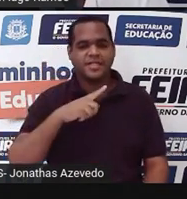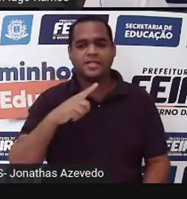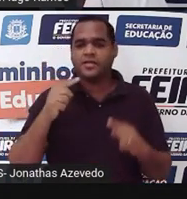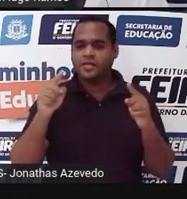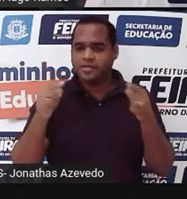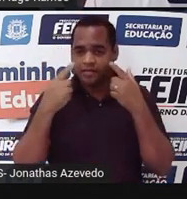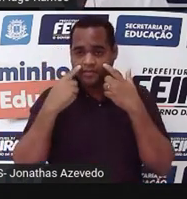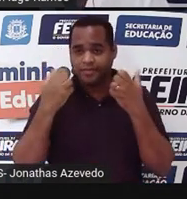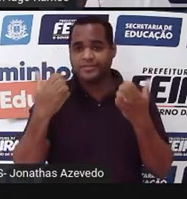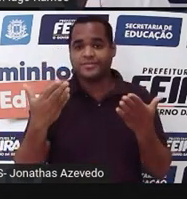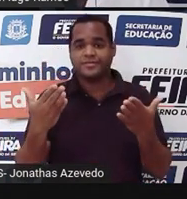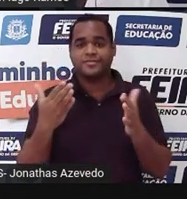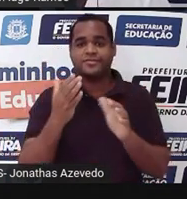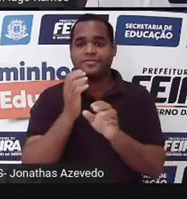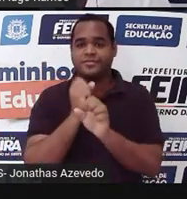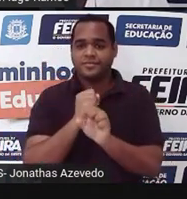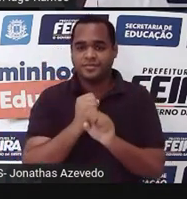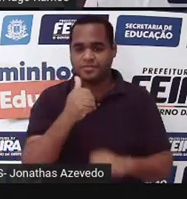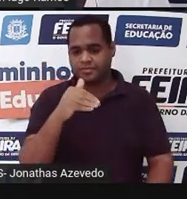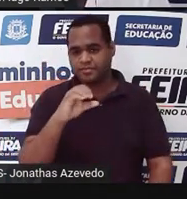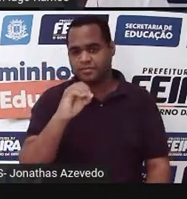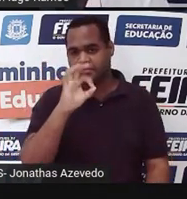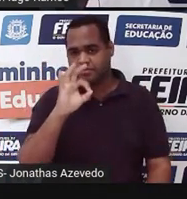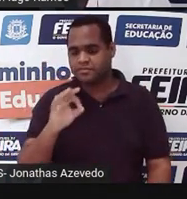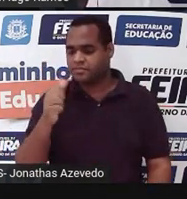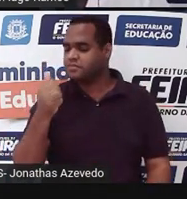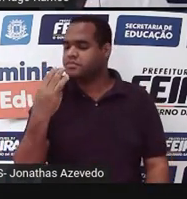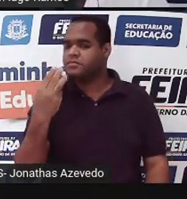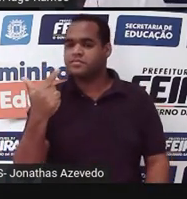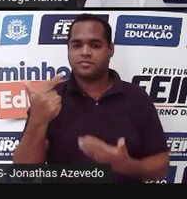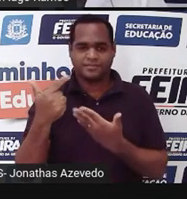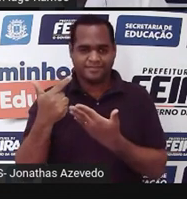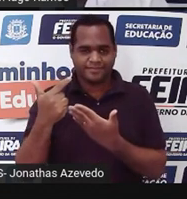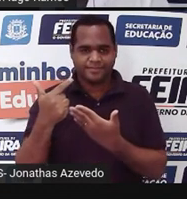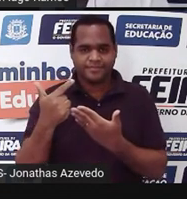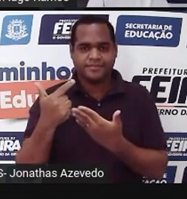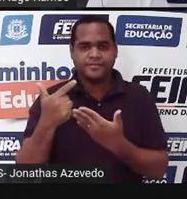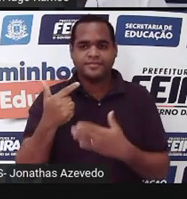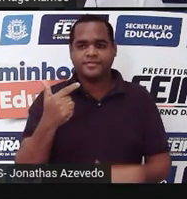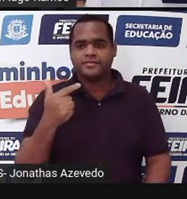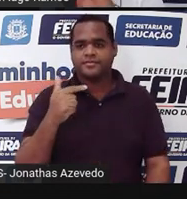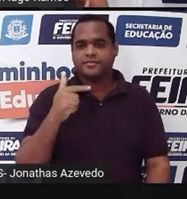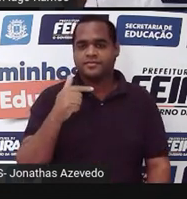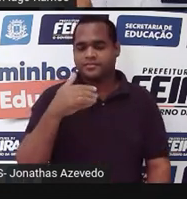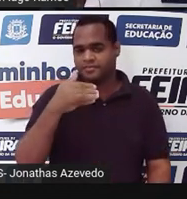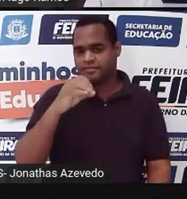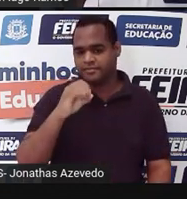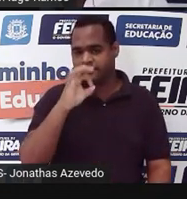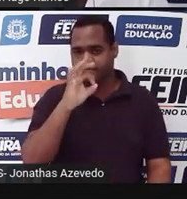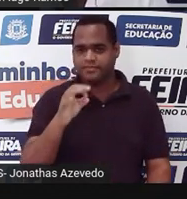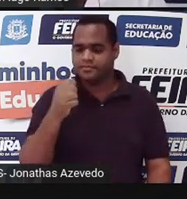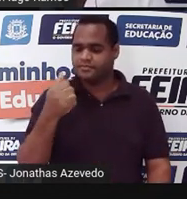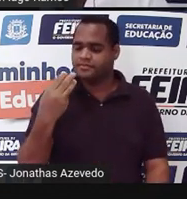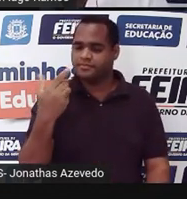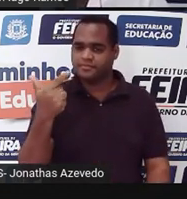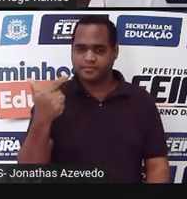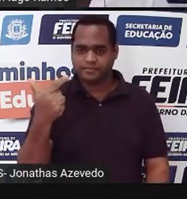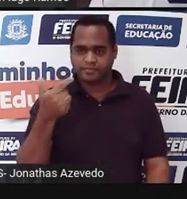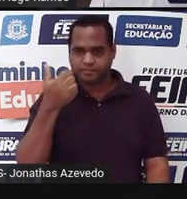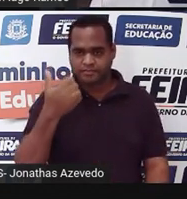viu, ó. Calcular 10% de 132. 10% é 10 dividido por cem.